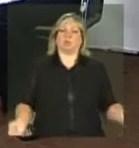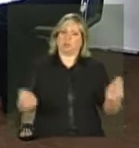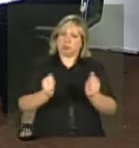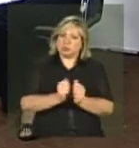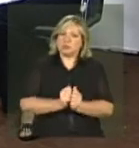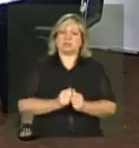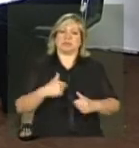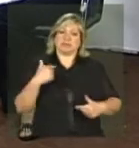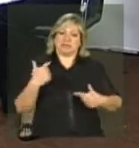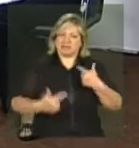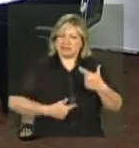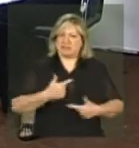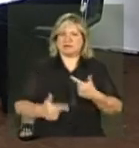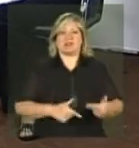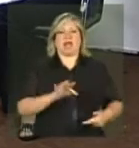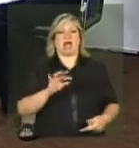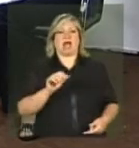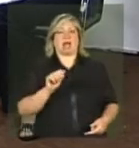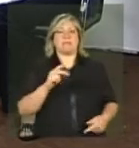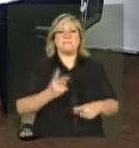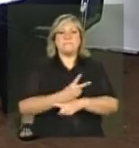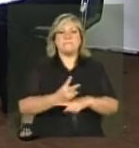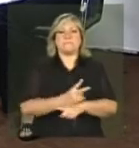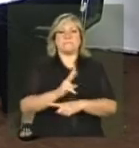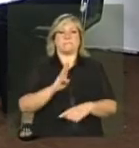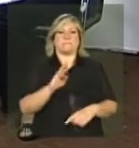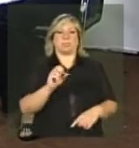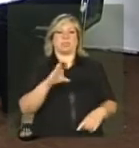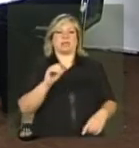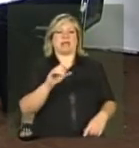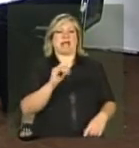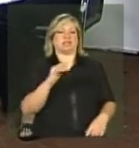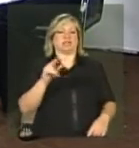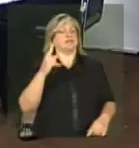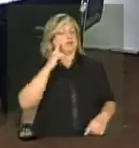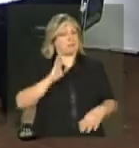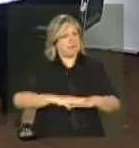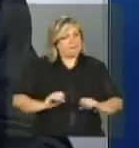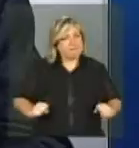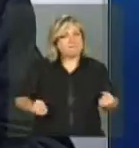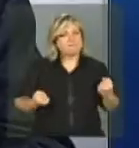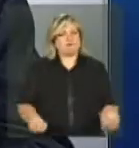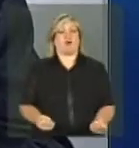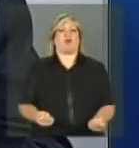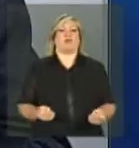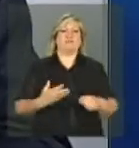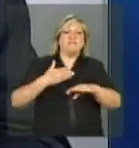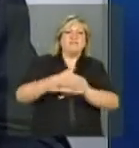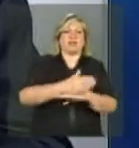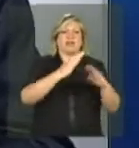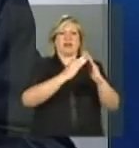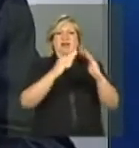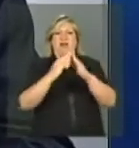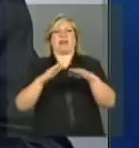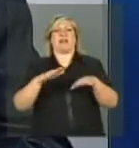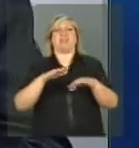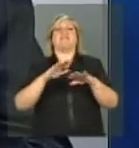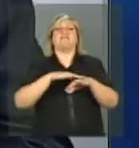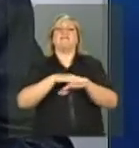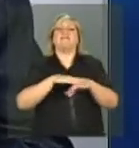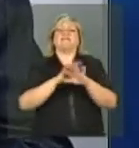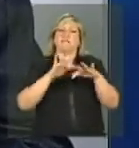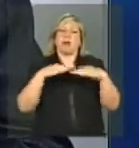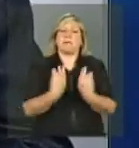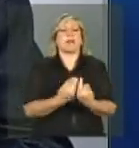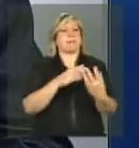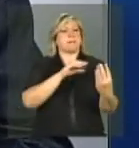é necessário uma busca ativa mais forte, é necessário um olhar especial da gestão pública, ir atrás dessas famílias, conversar. Nós estamos lidando